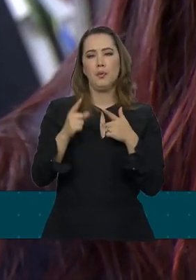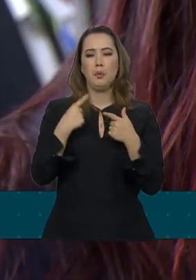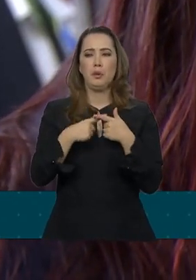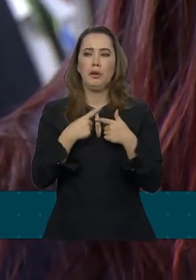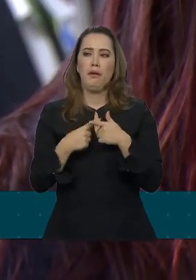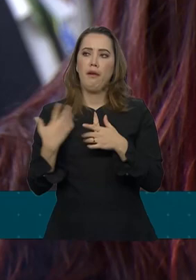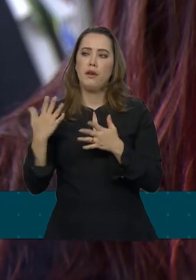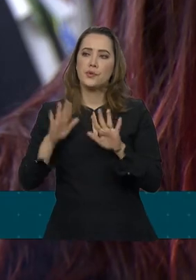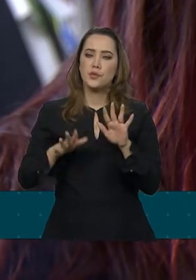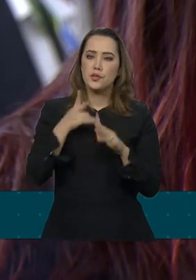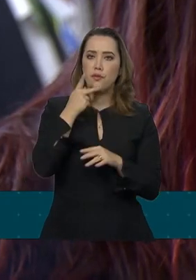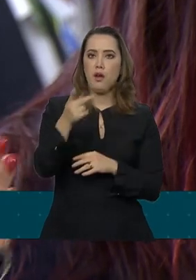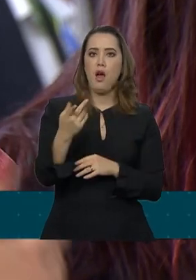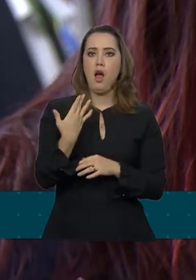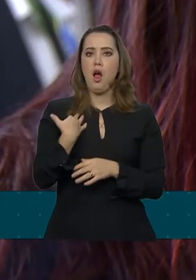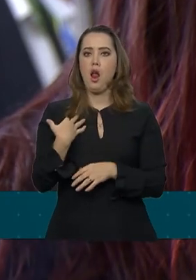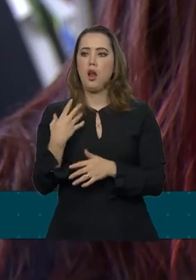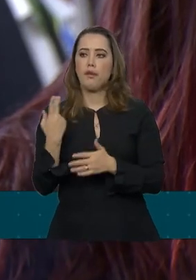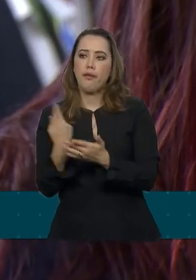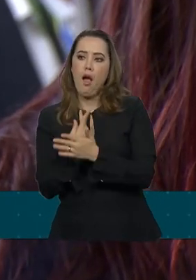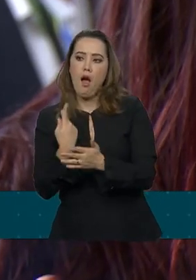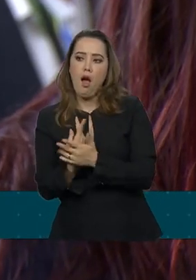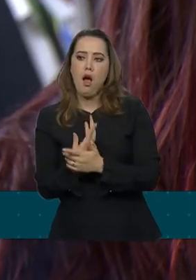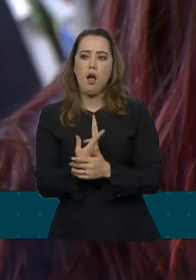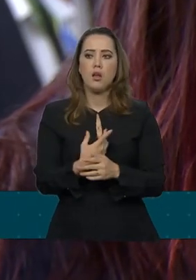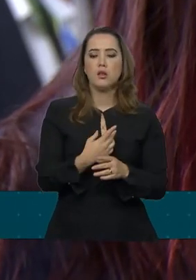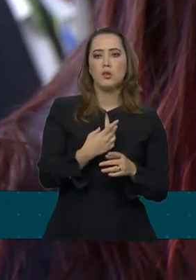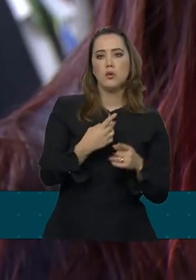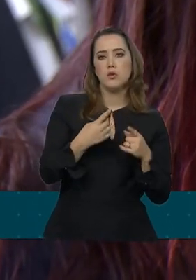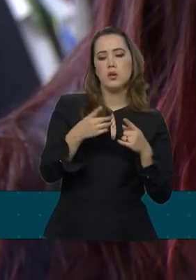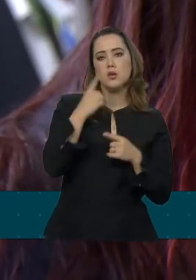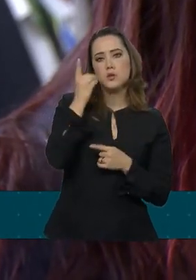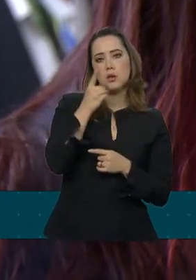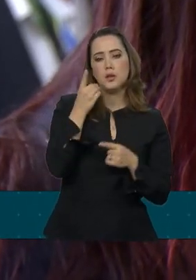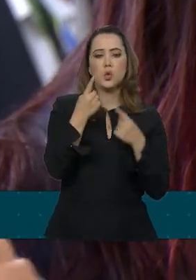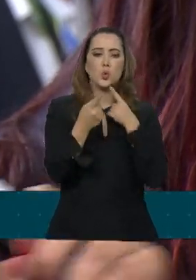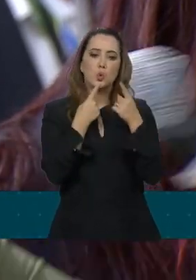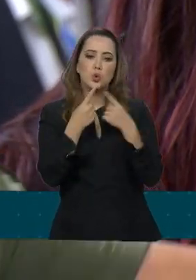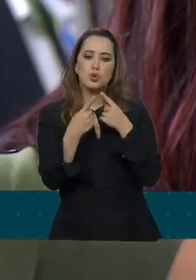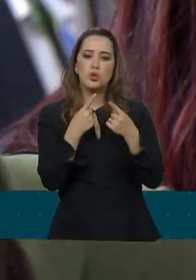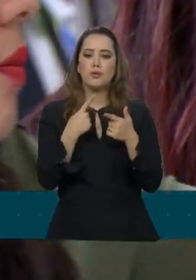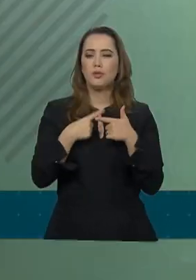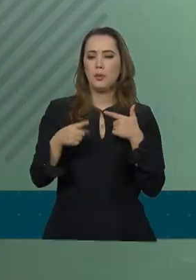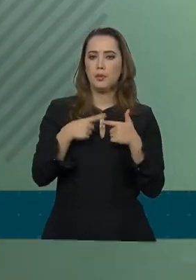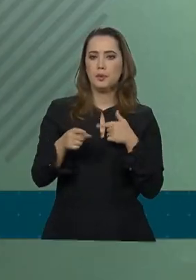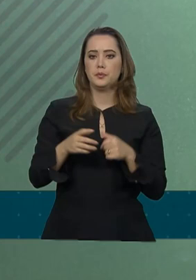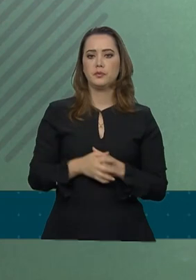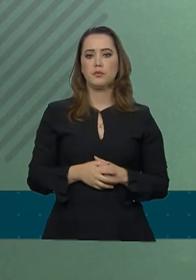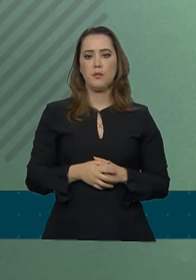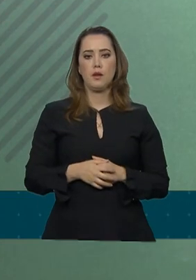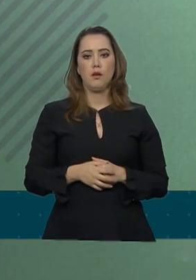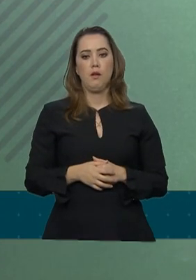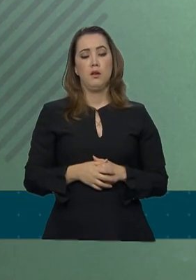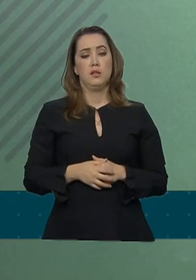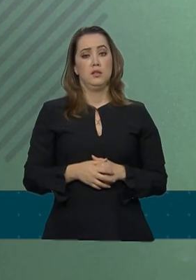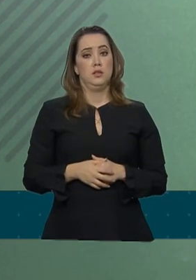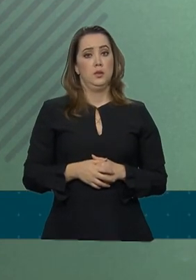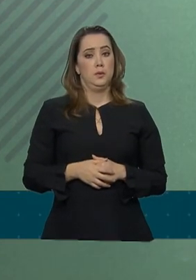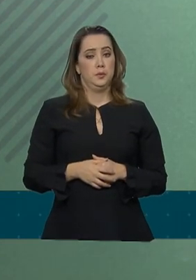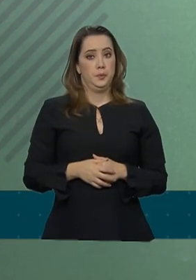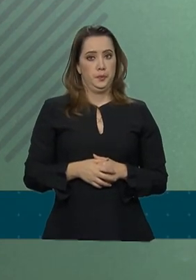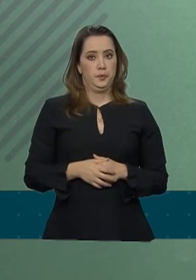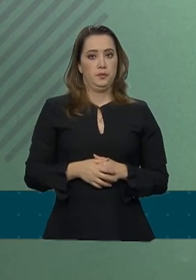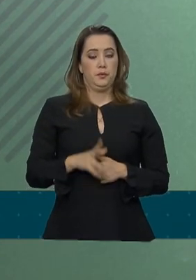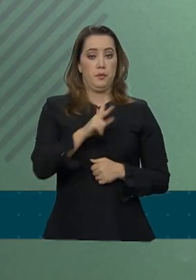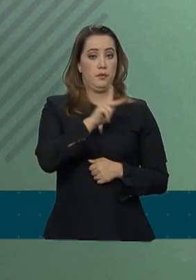ruídos mesmo, quando eles se dizem injustiças, e os deputados ainda estão debatendo o texto. Obrigada. A ida ao Congresso pelo senhor